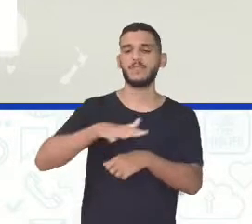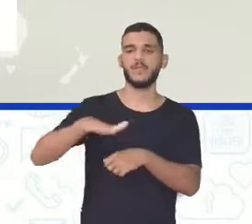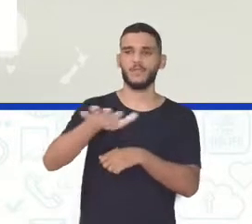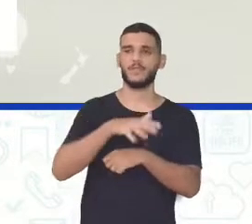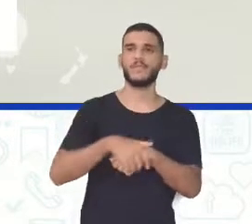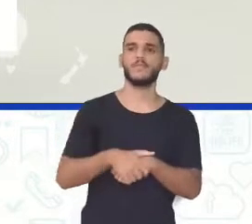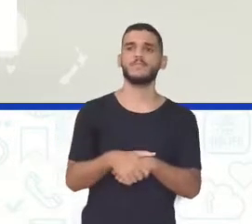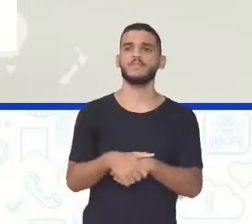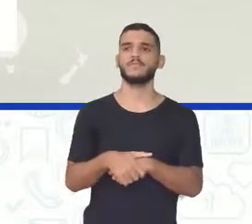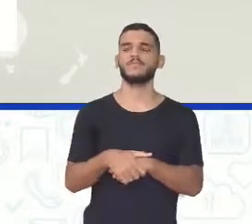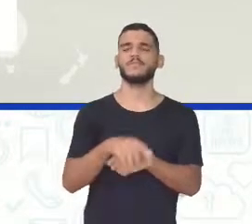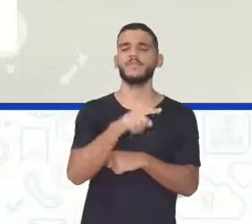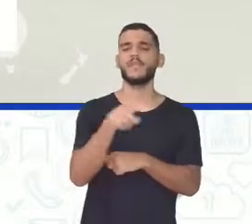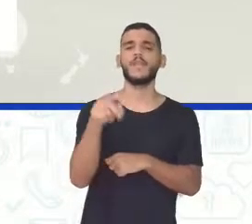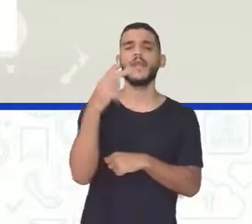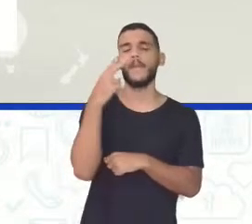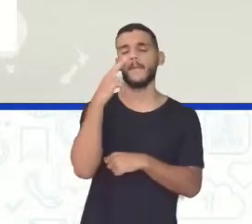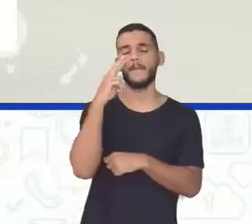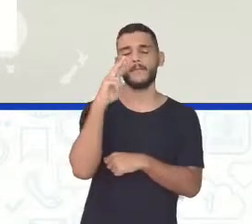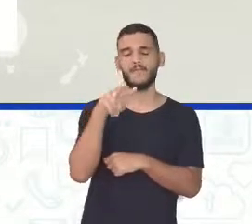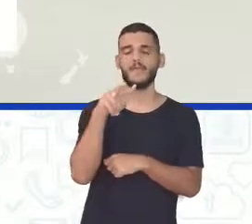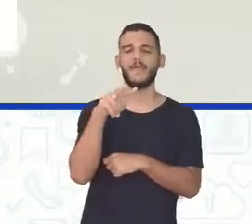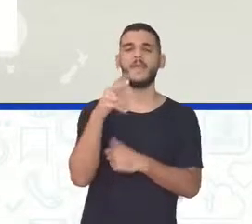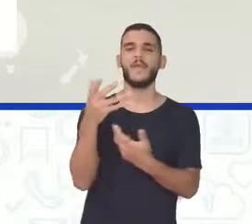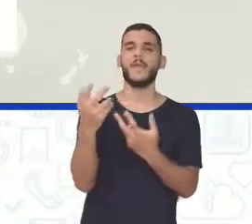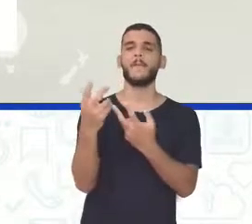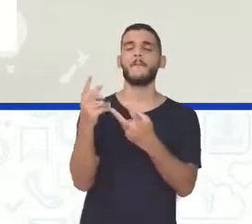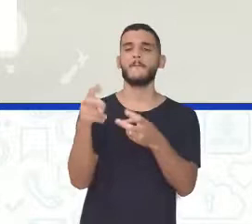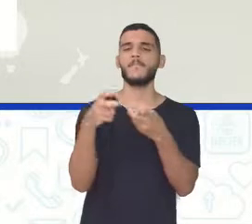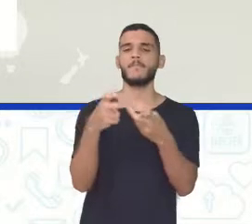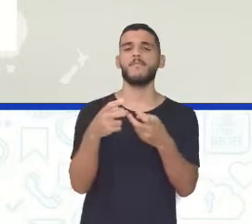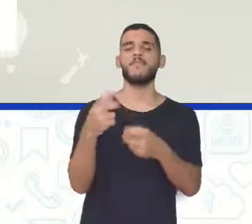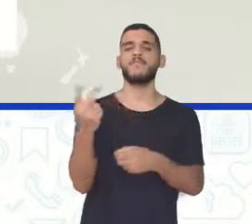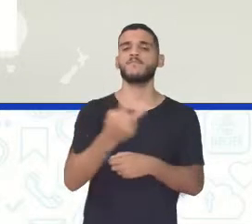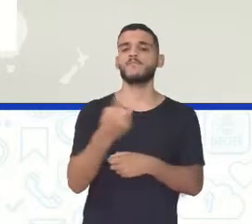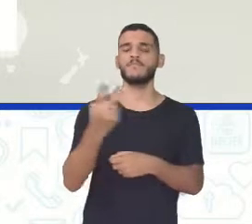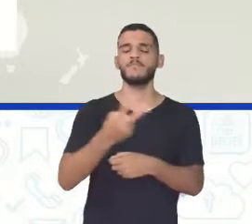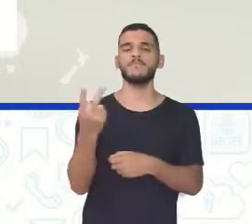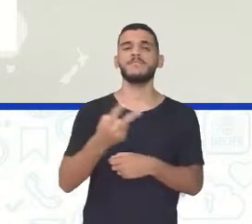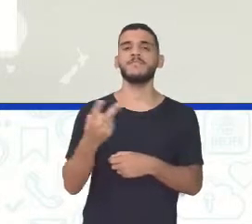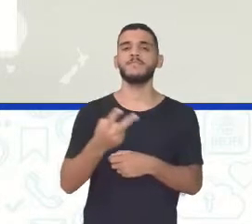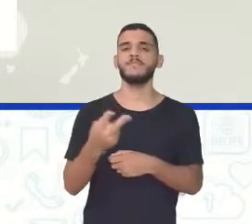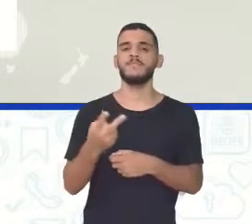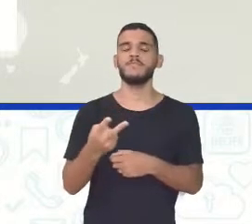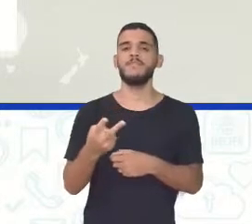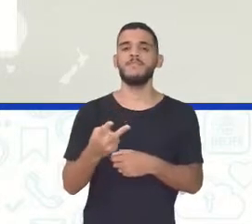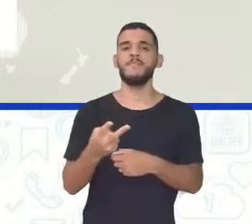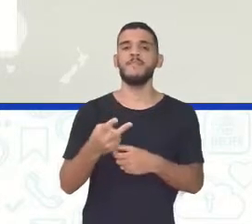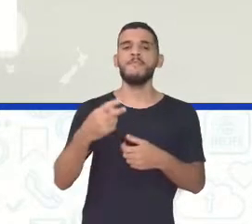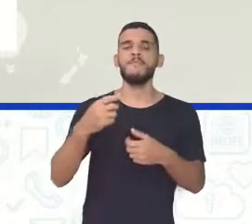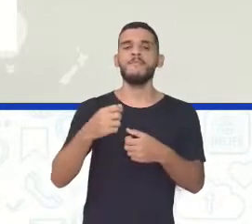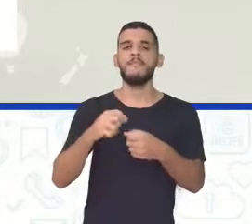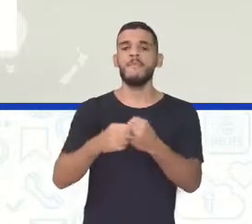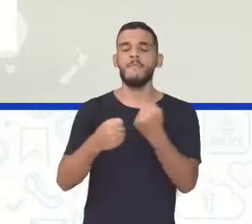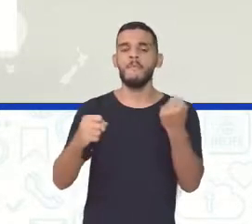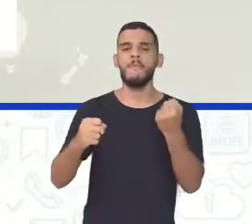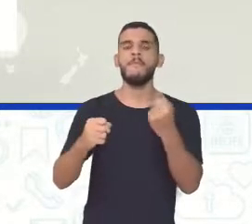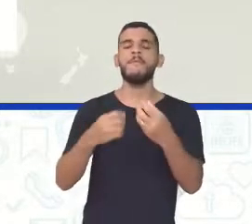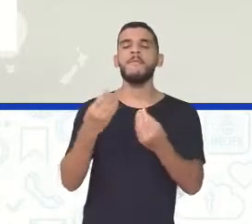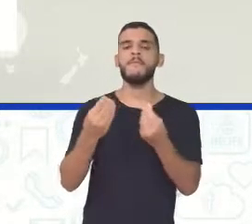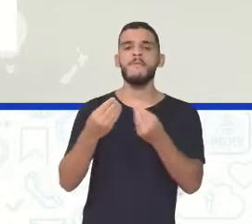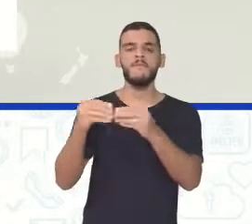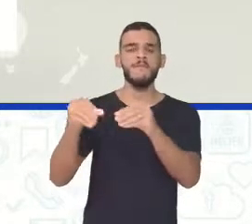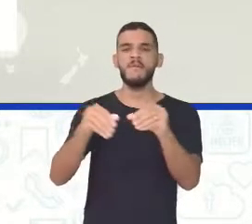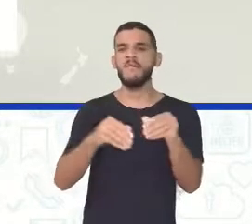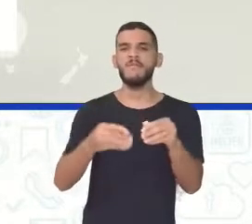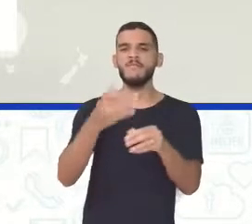só Você vê aí, né Duas grandes massas, né Onde essas massas estão compostas